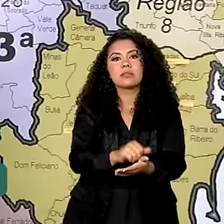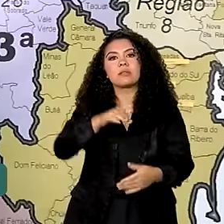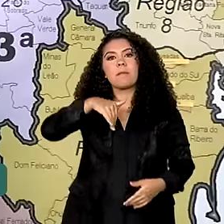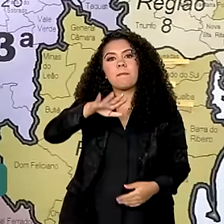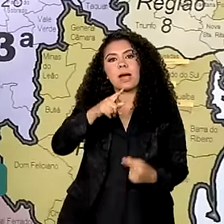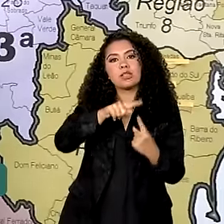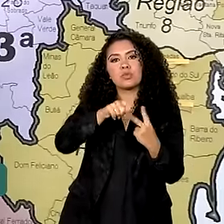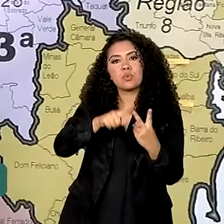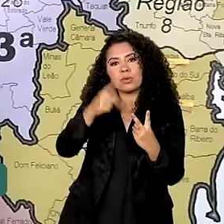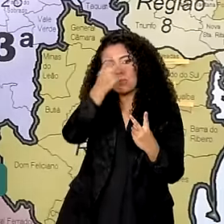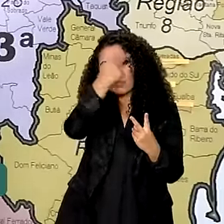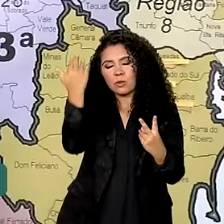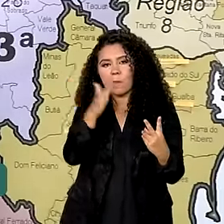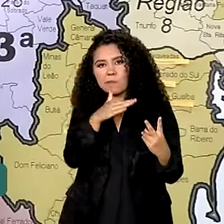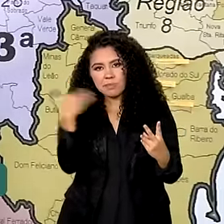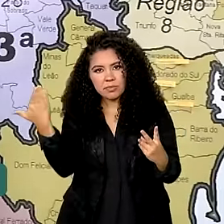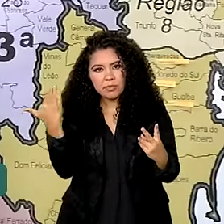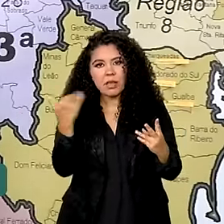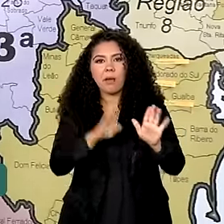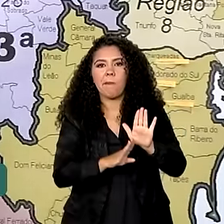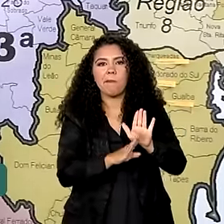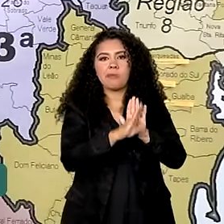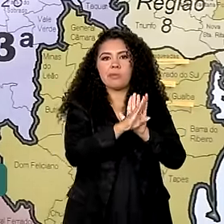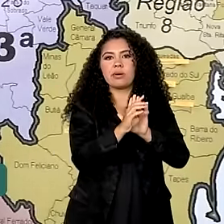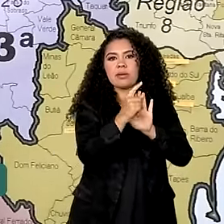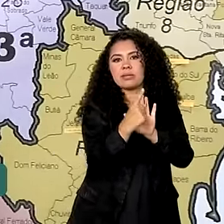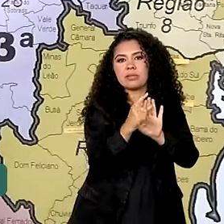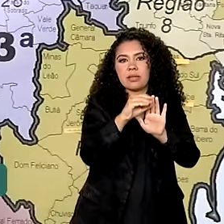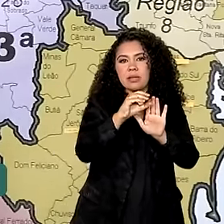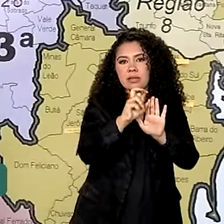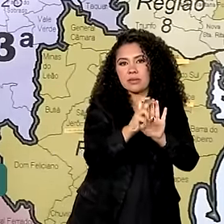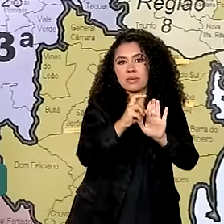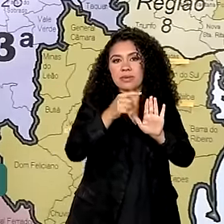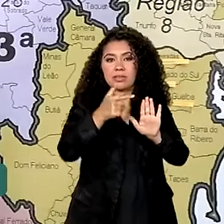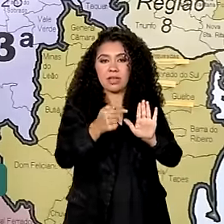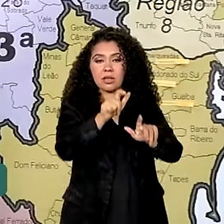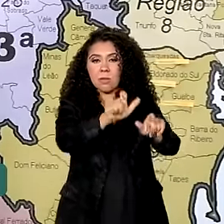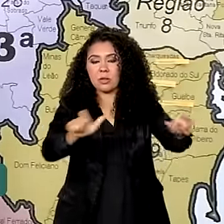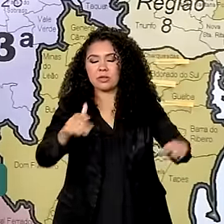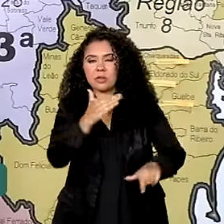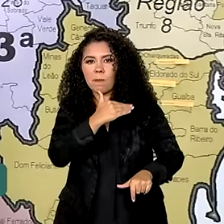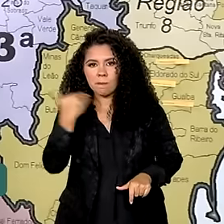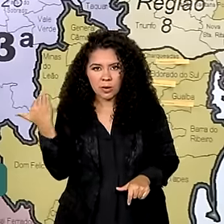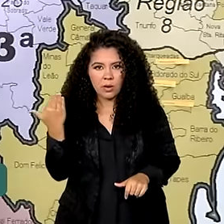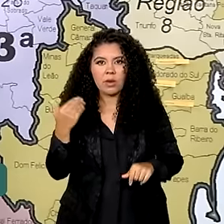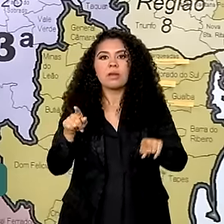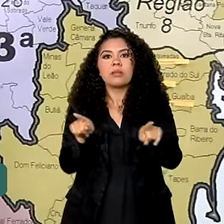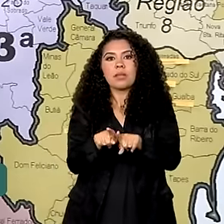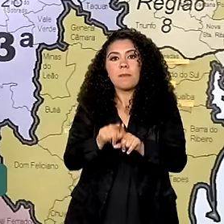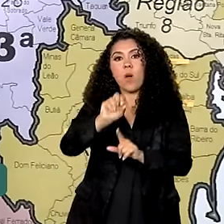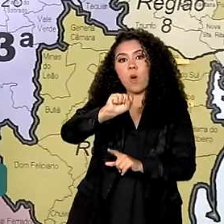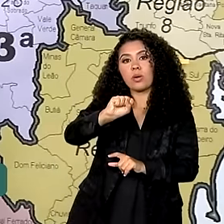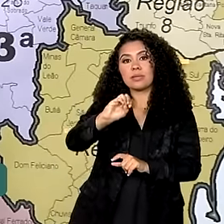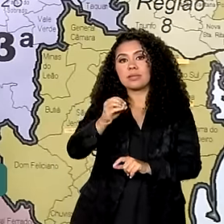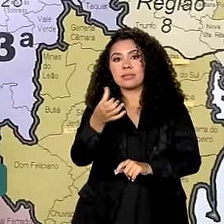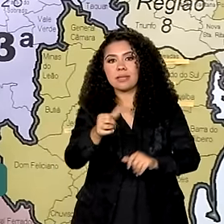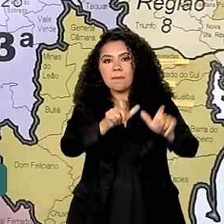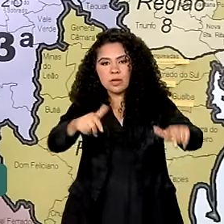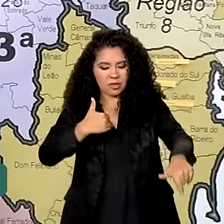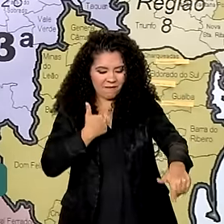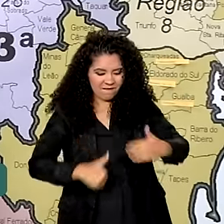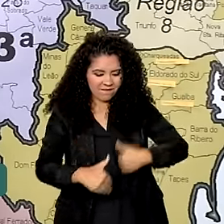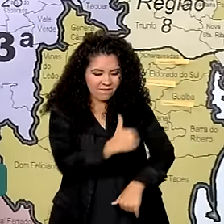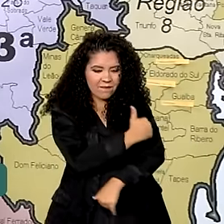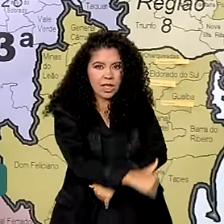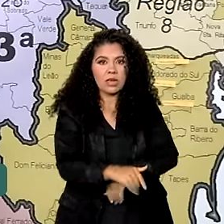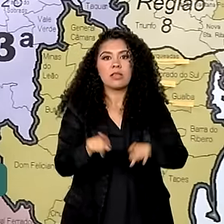óbitos, elevando o número de mortes para 157. Há 806 feridos e 88